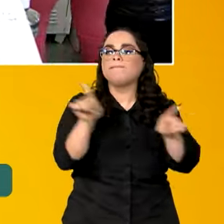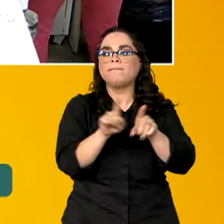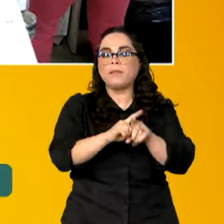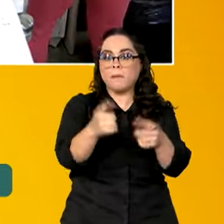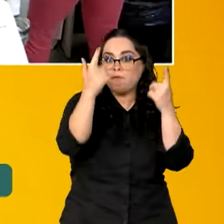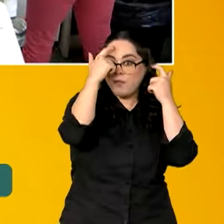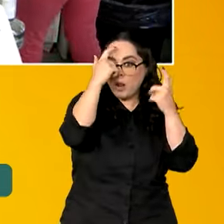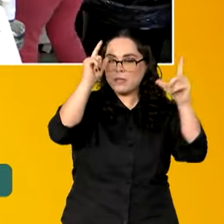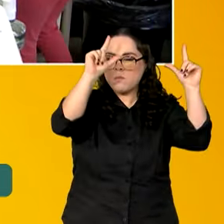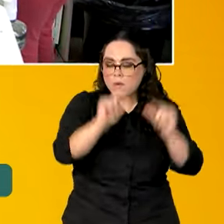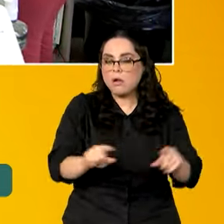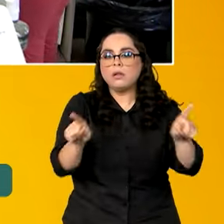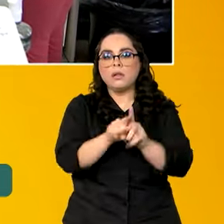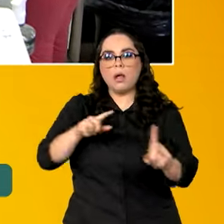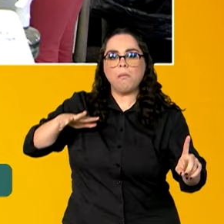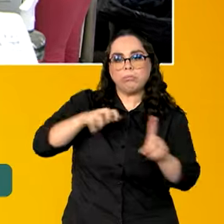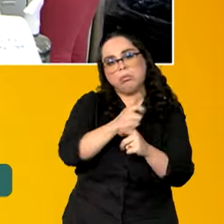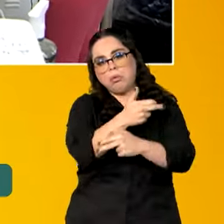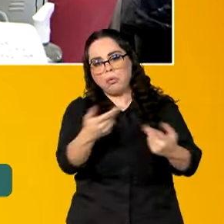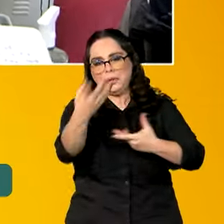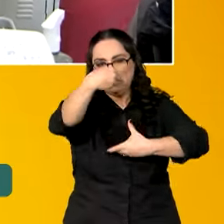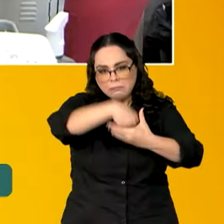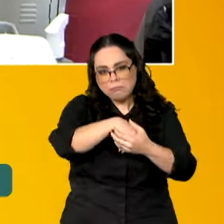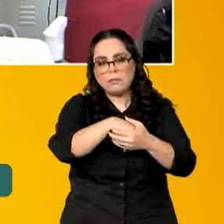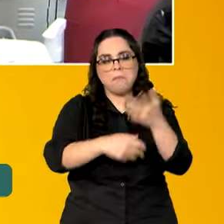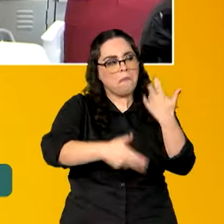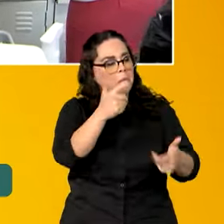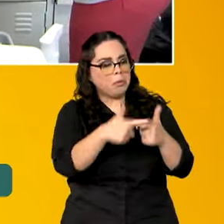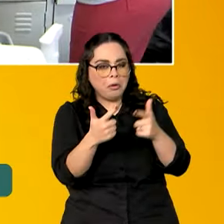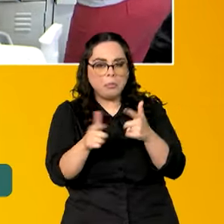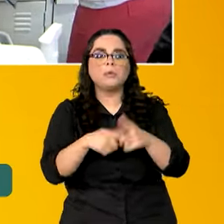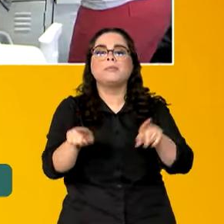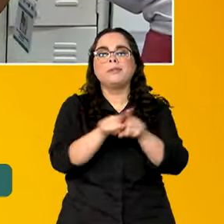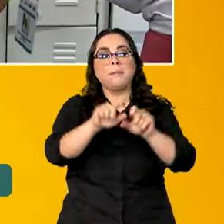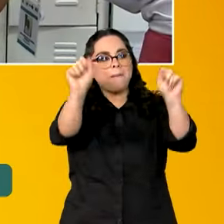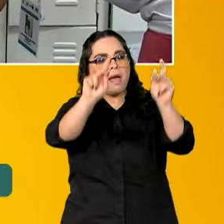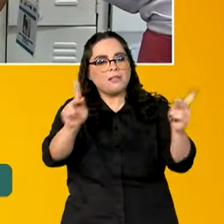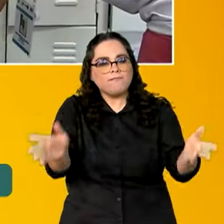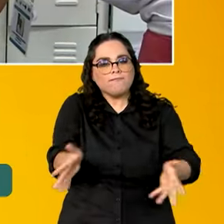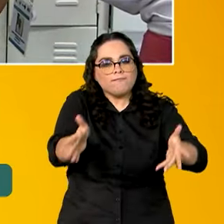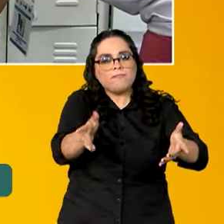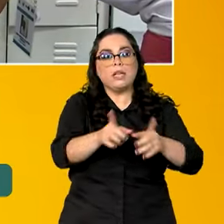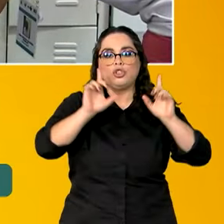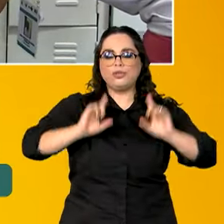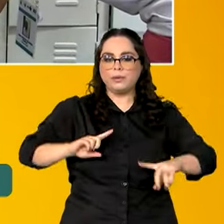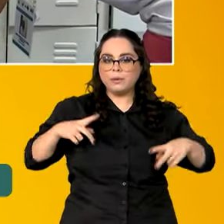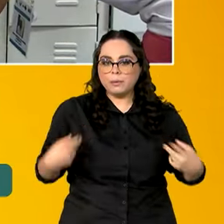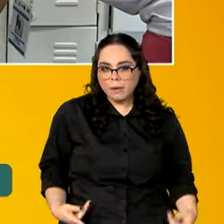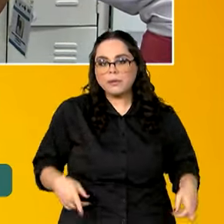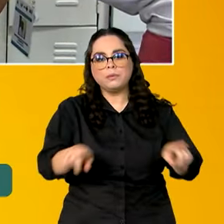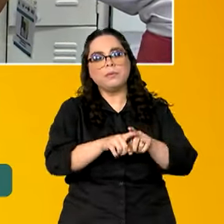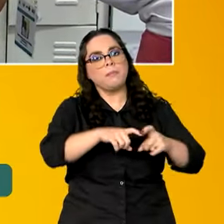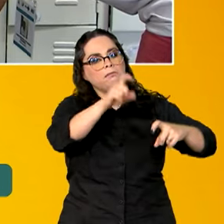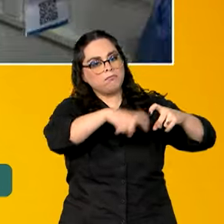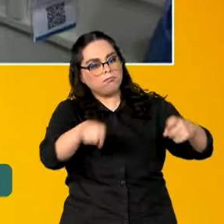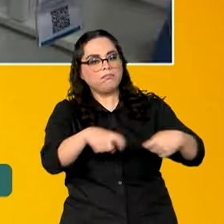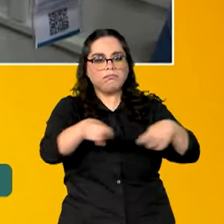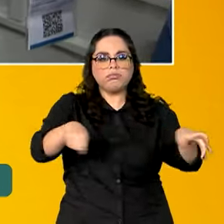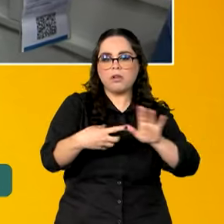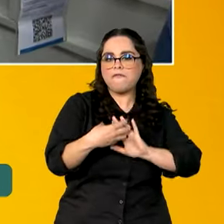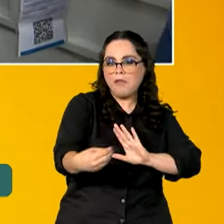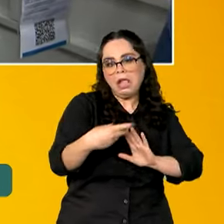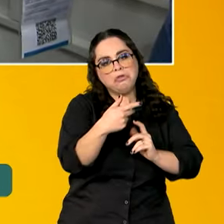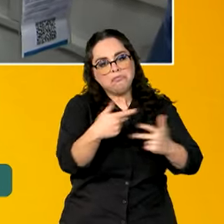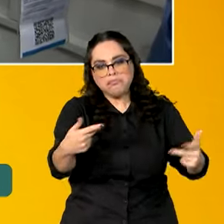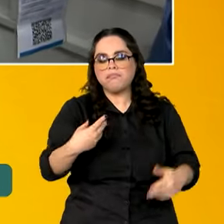violência e acidentes, promoção da cultura da paz e direitos humanos, saúde sexual e reprodutiva, bem como